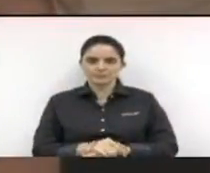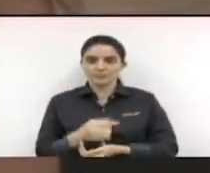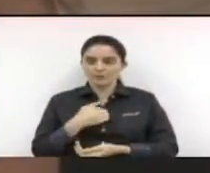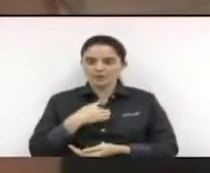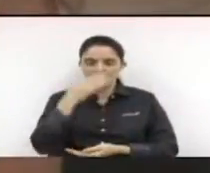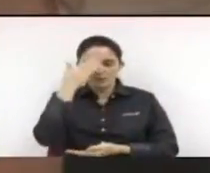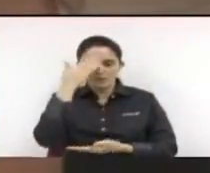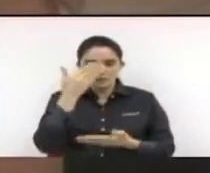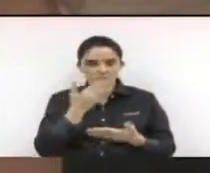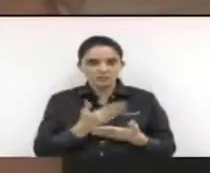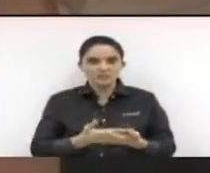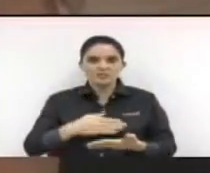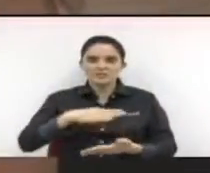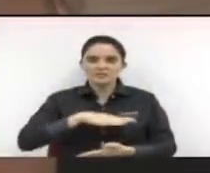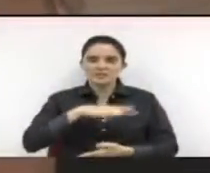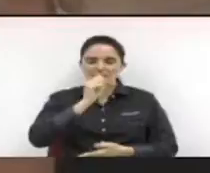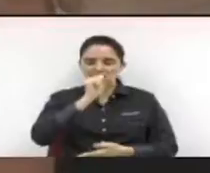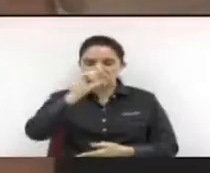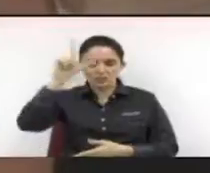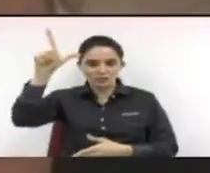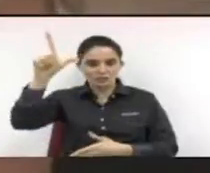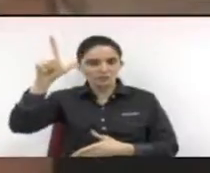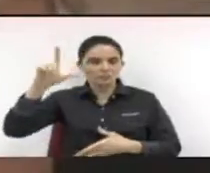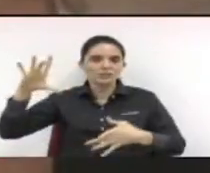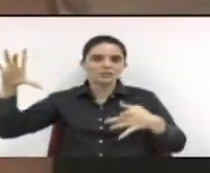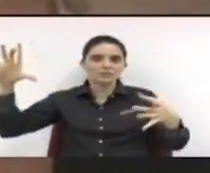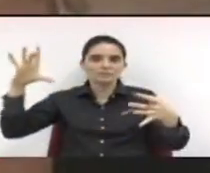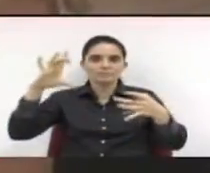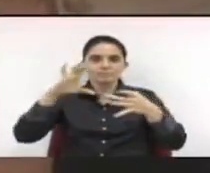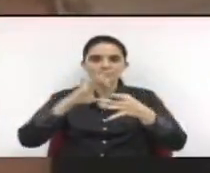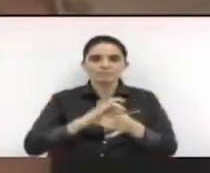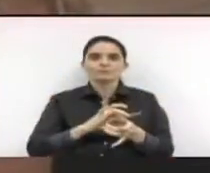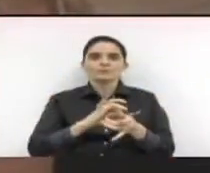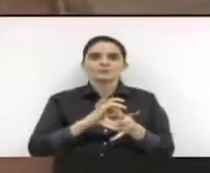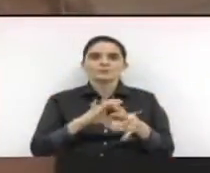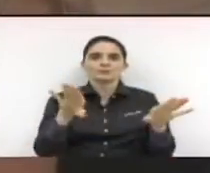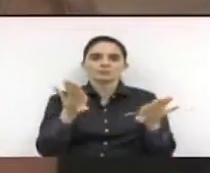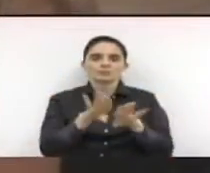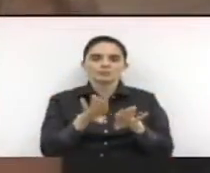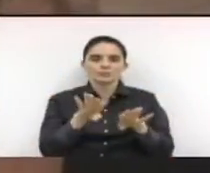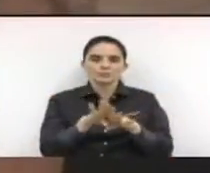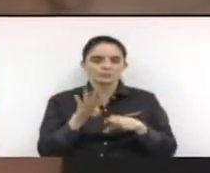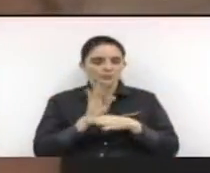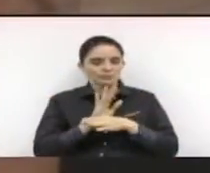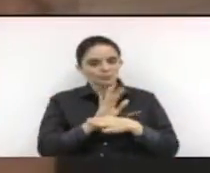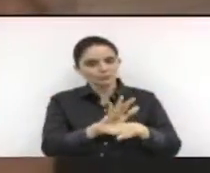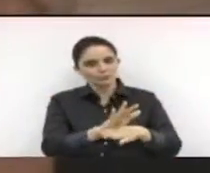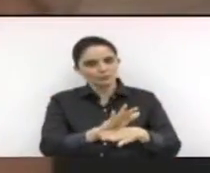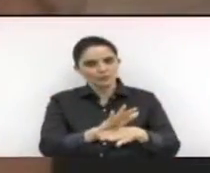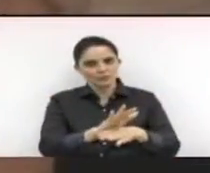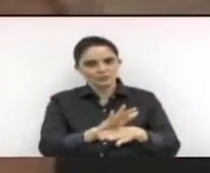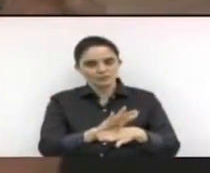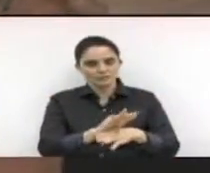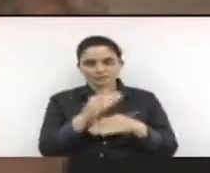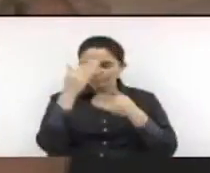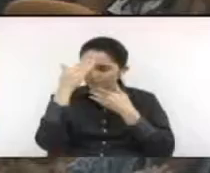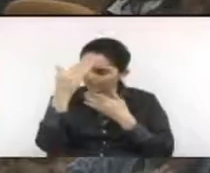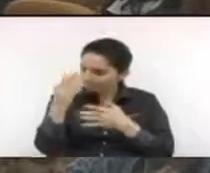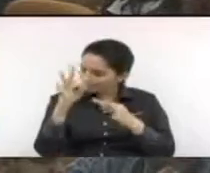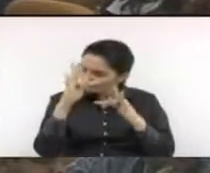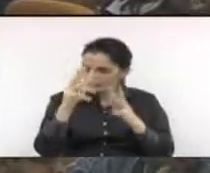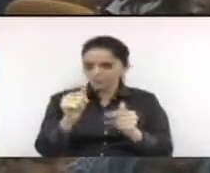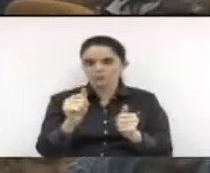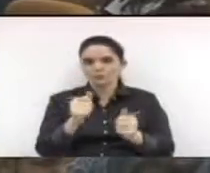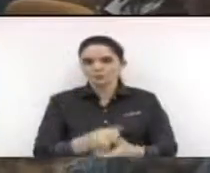eu acredito que a cidade de Limeira inteira vai estar junto para que isso não aconteça. Obrigada a todos.